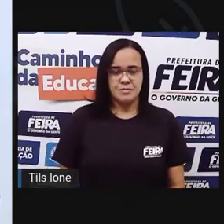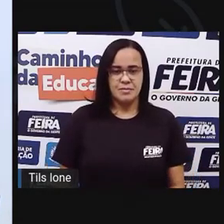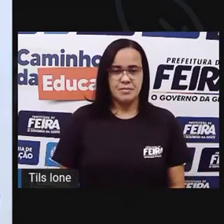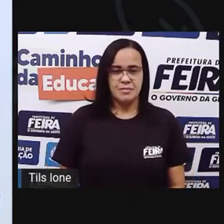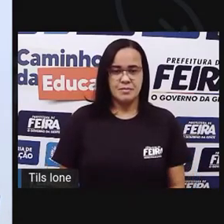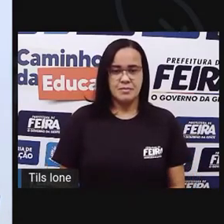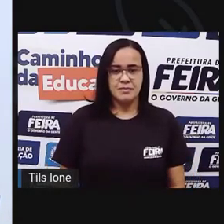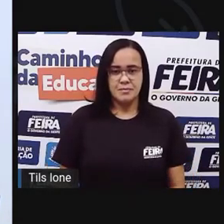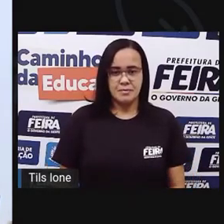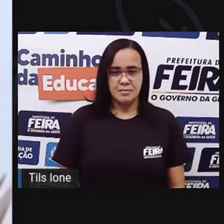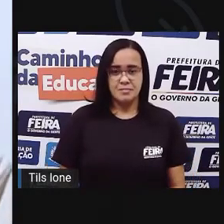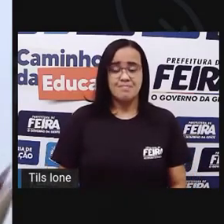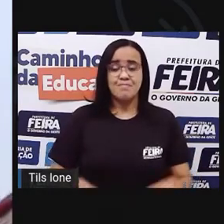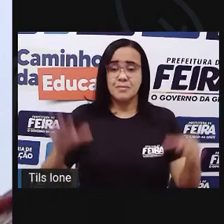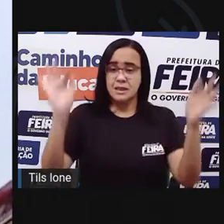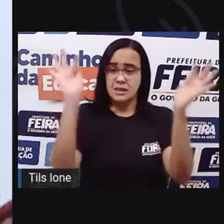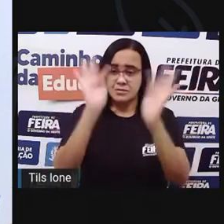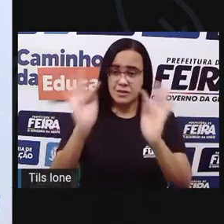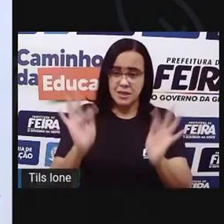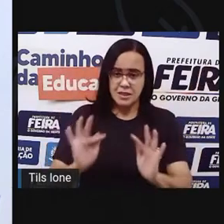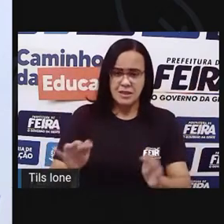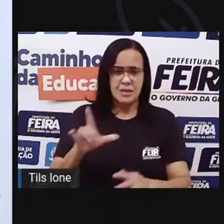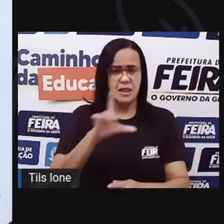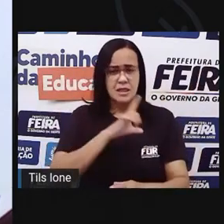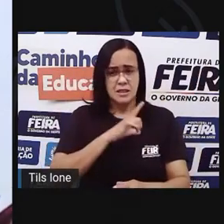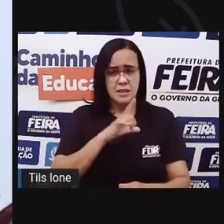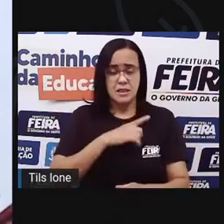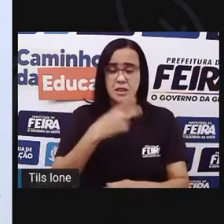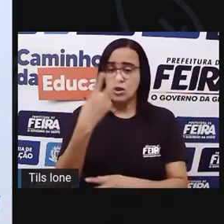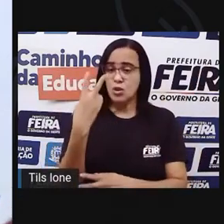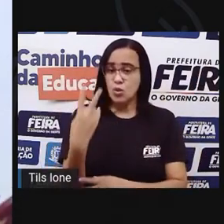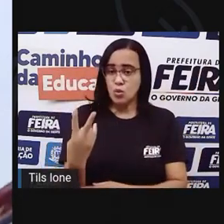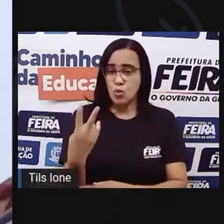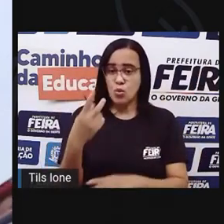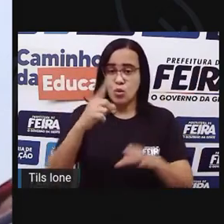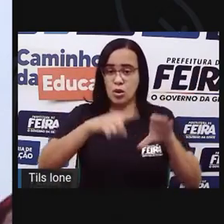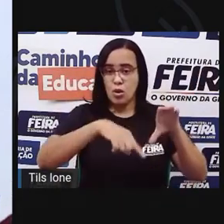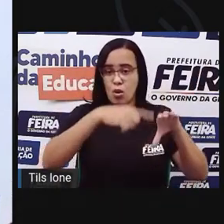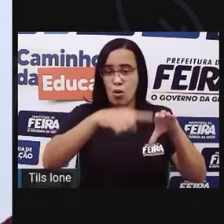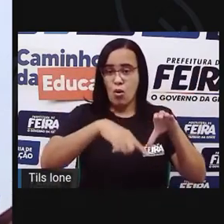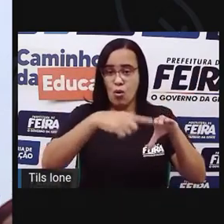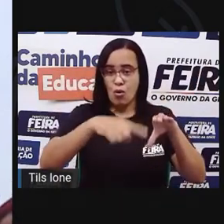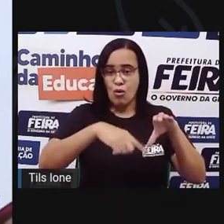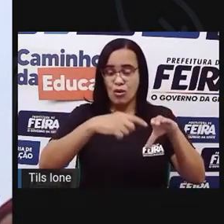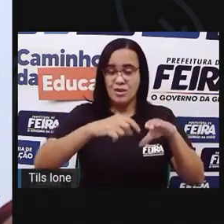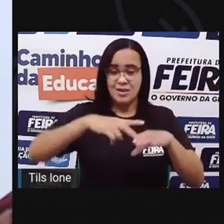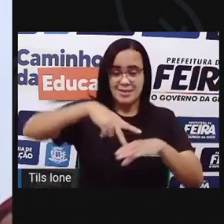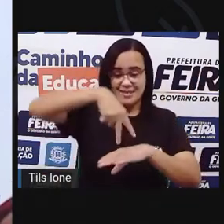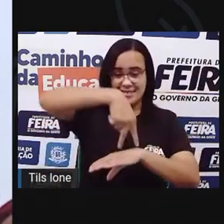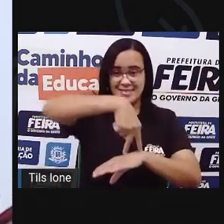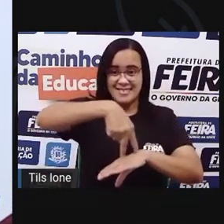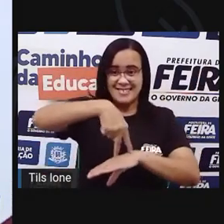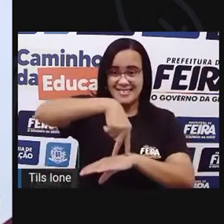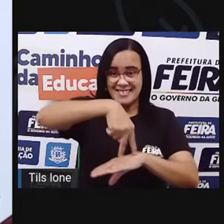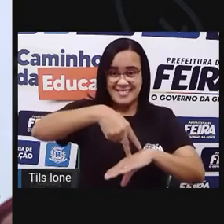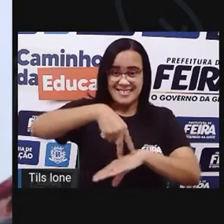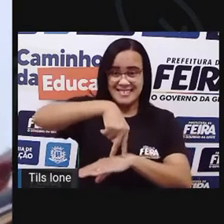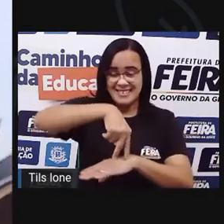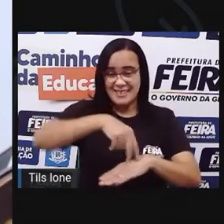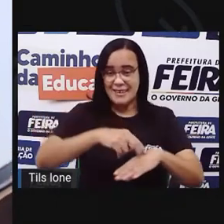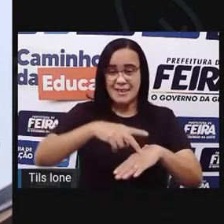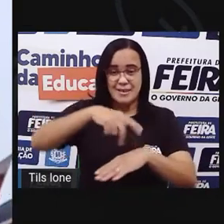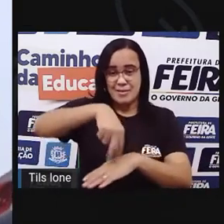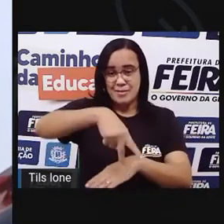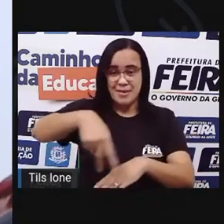A felicidade tinha duas rodinhas e eu me equilibrava para andar sozinha. Às vezes, eu